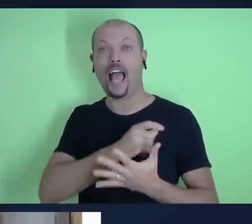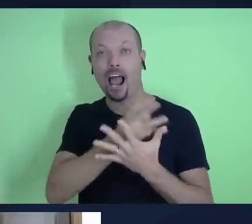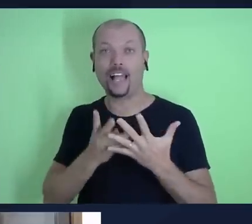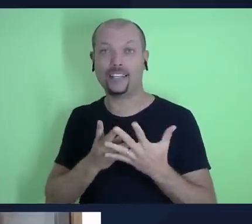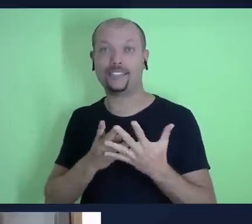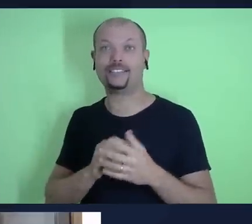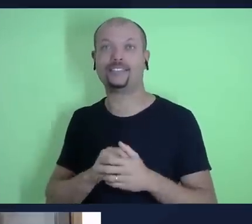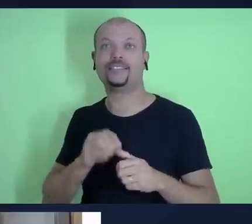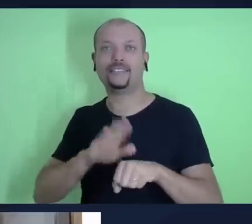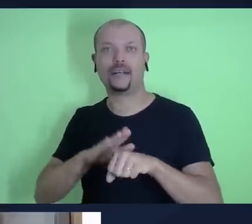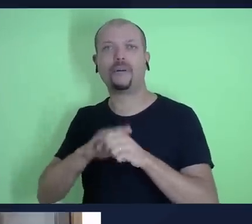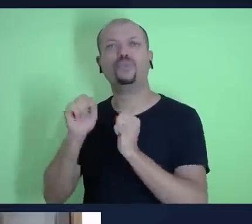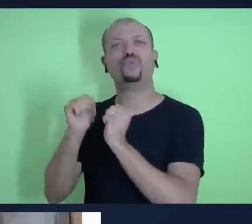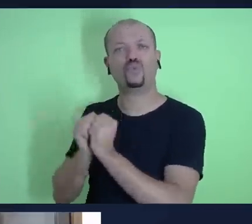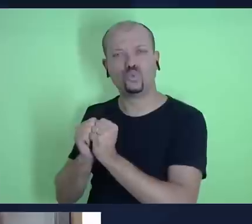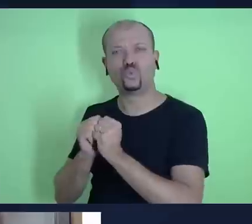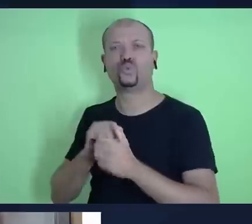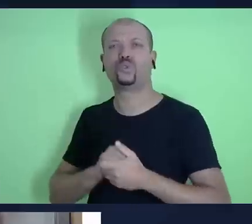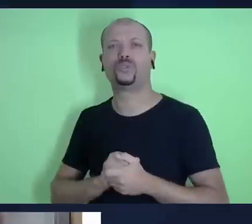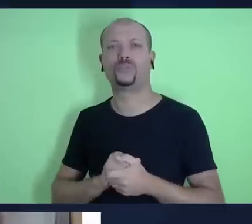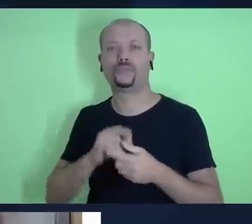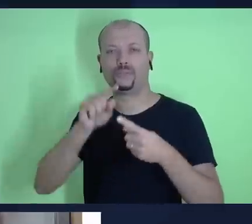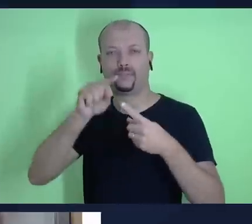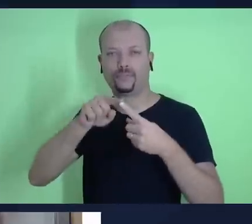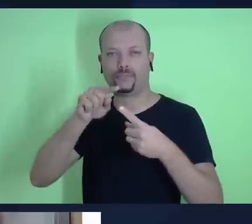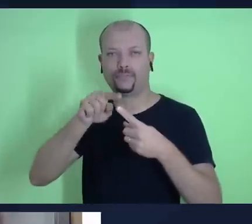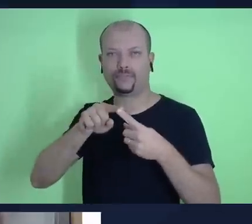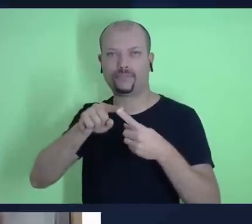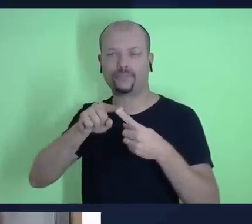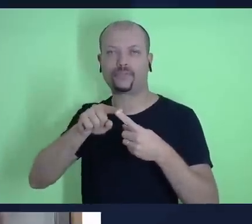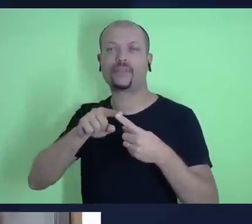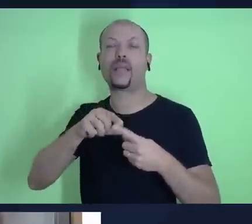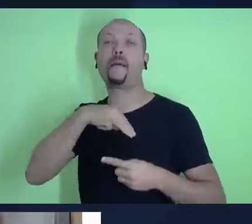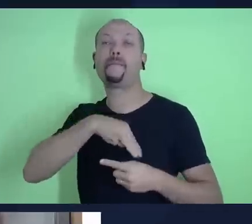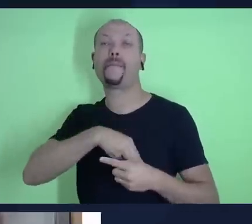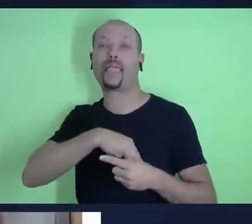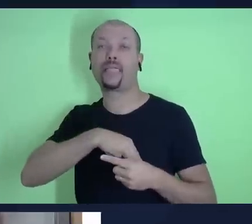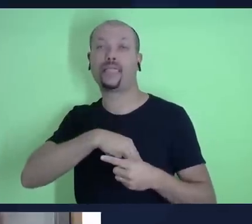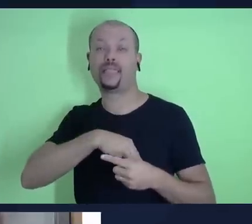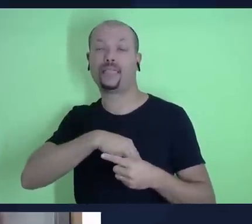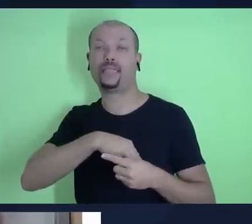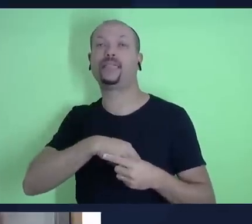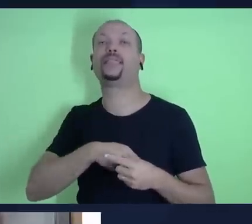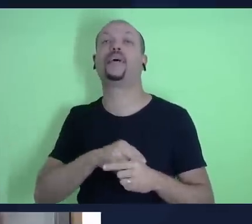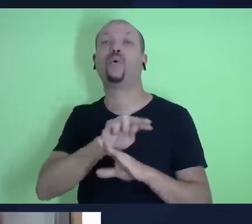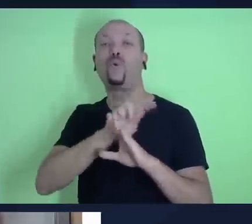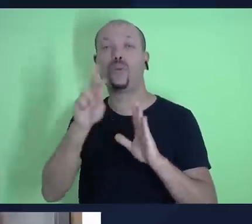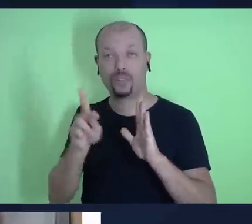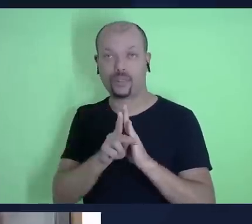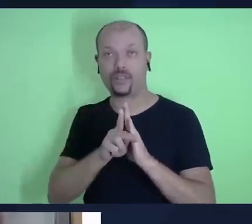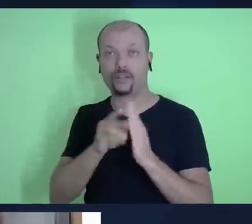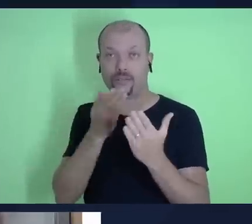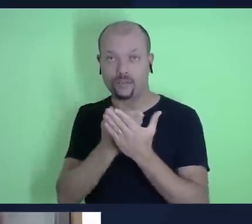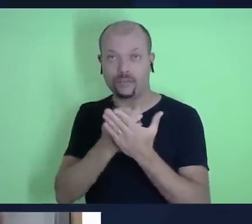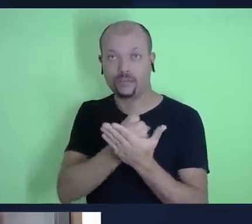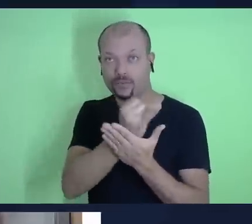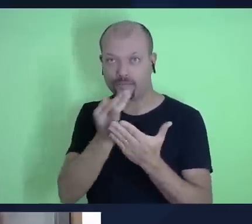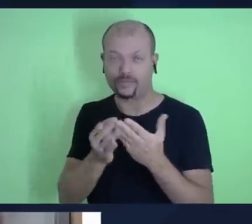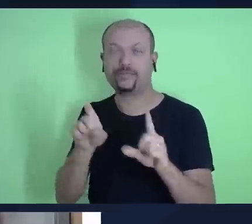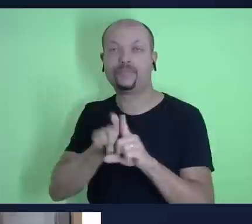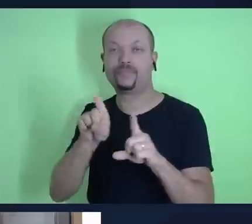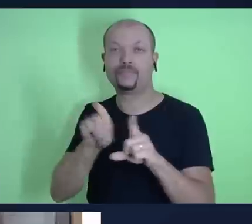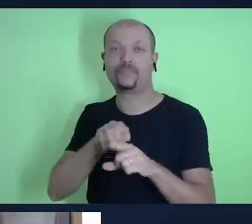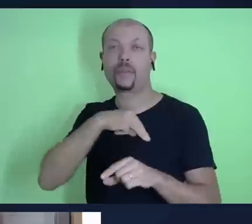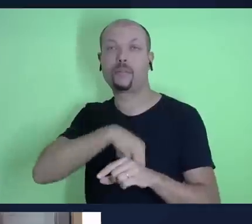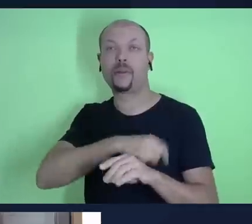feita em parceria entre o Ministério da Escola Sabatina da Igreja do UNASP o Ministério Adventista das Possibilidades